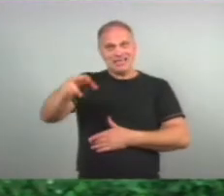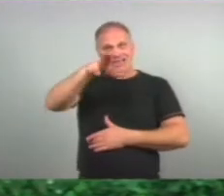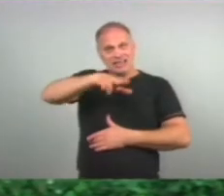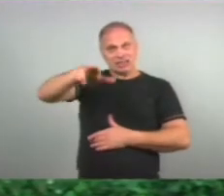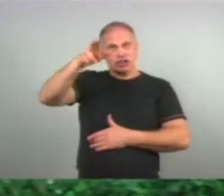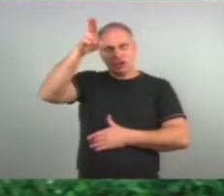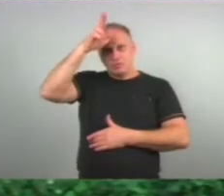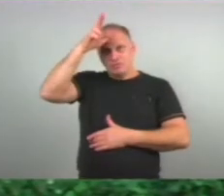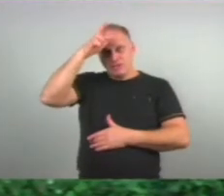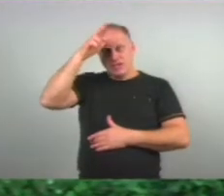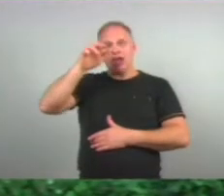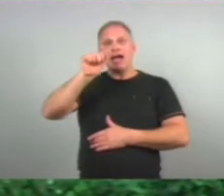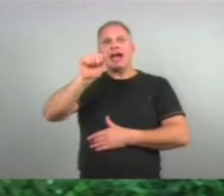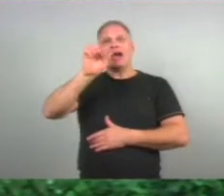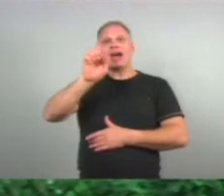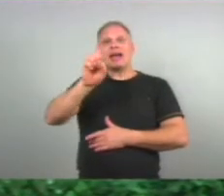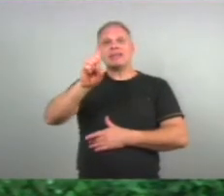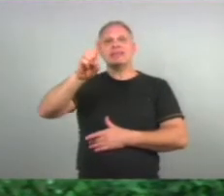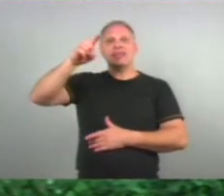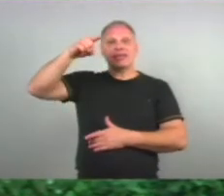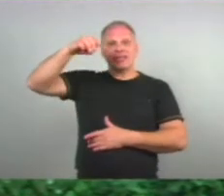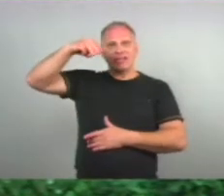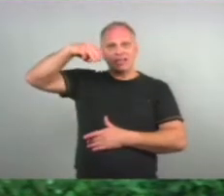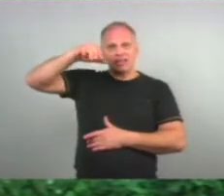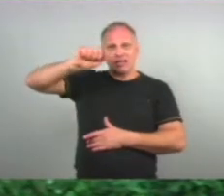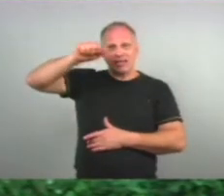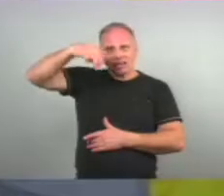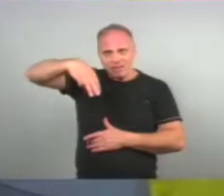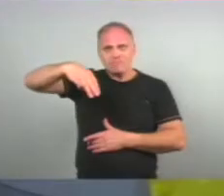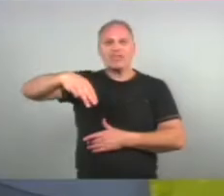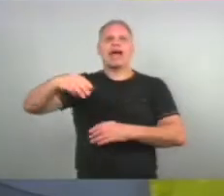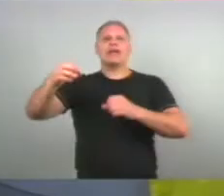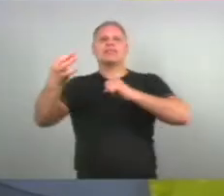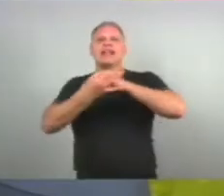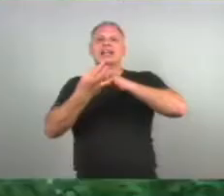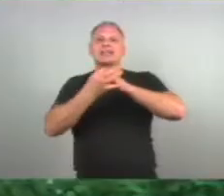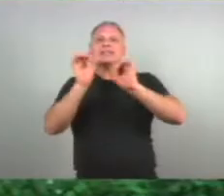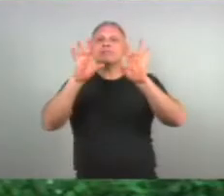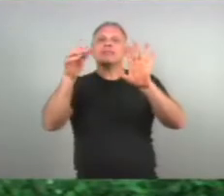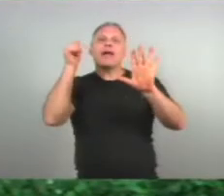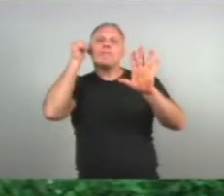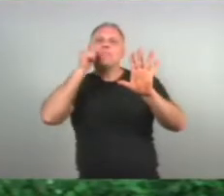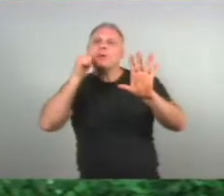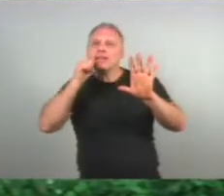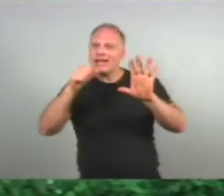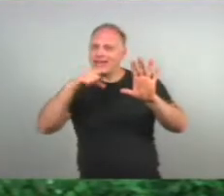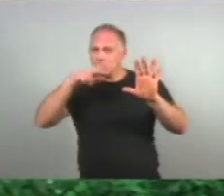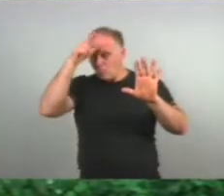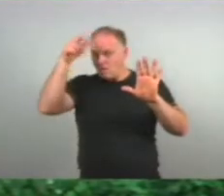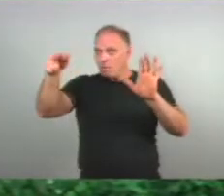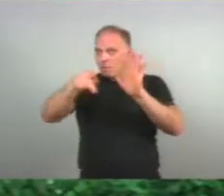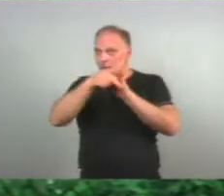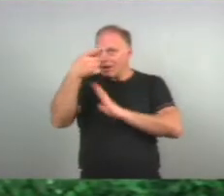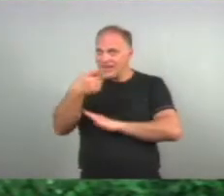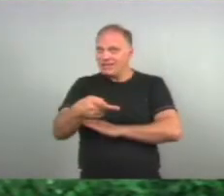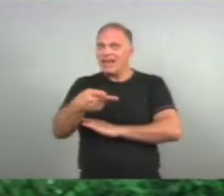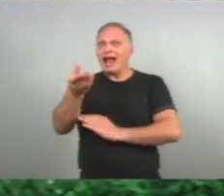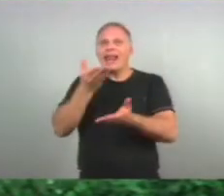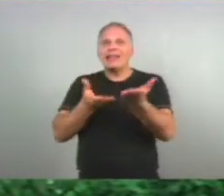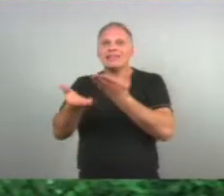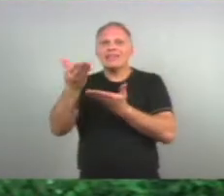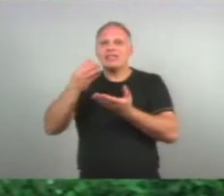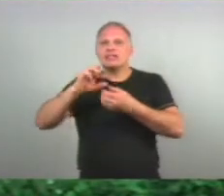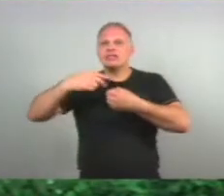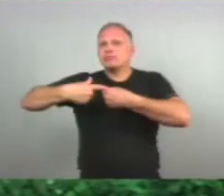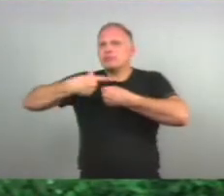a DEAN É a delegacia Especializada De atendimento a mulher Isso Que fica em Novo Hamburgo Ela atende Vários